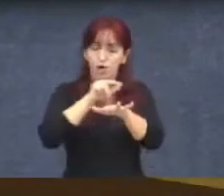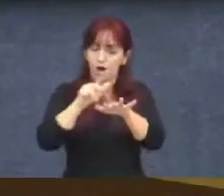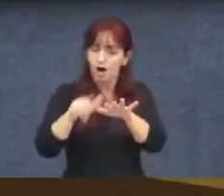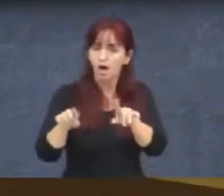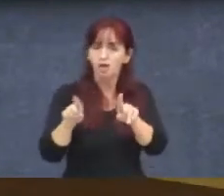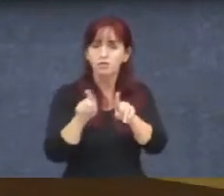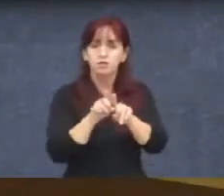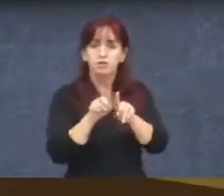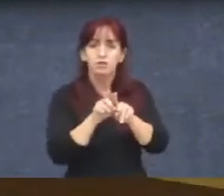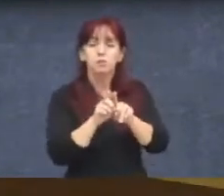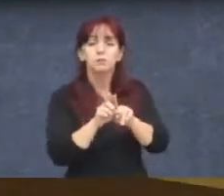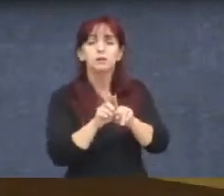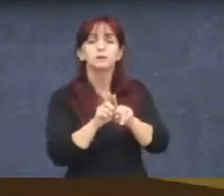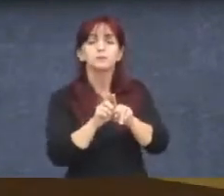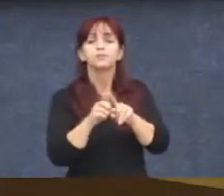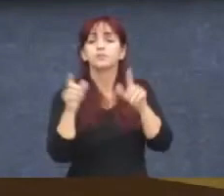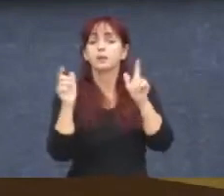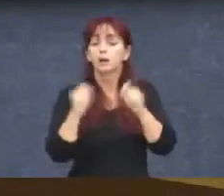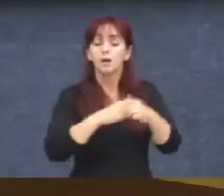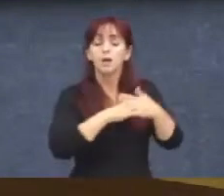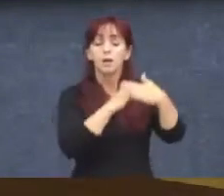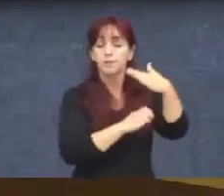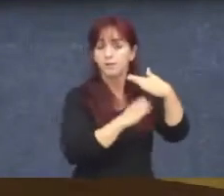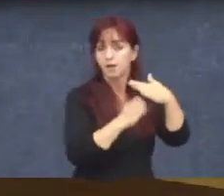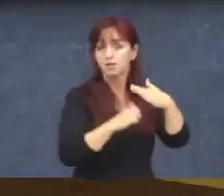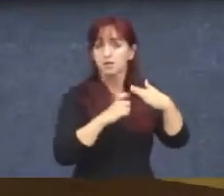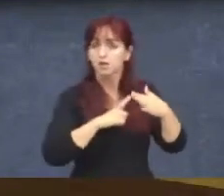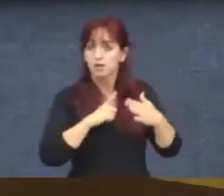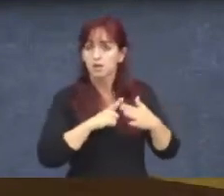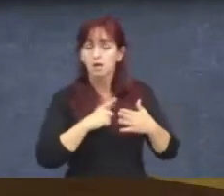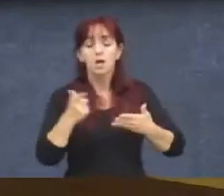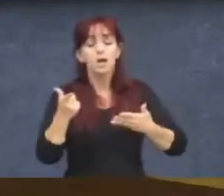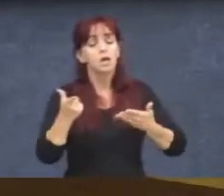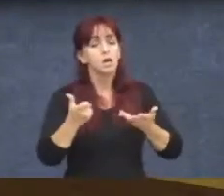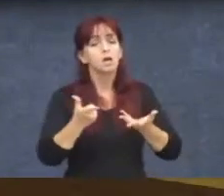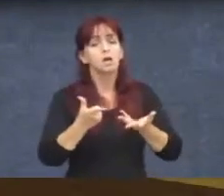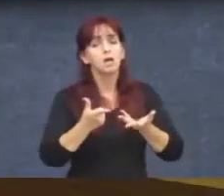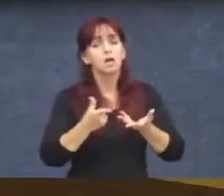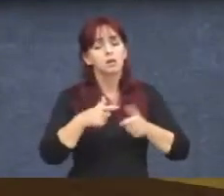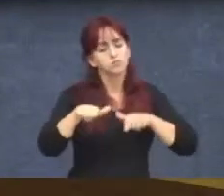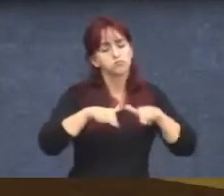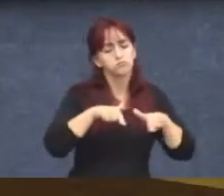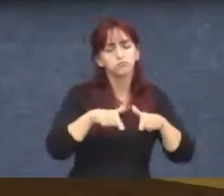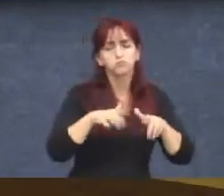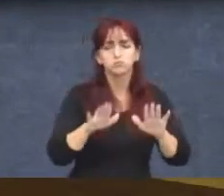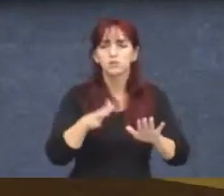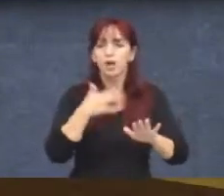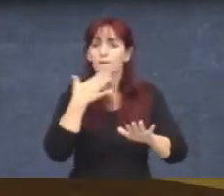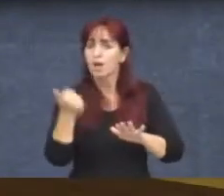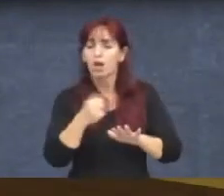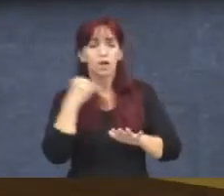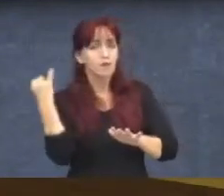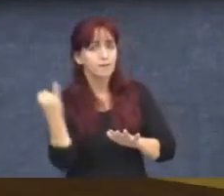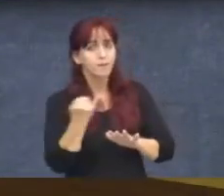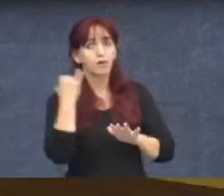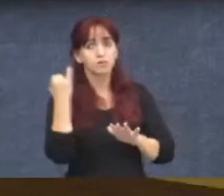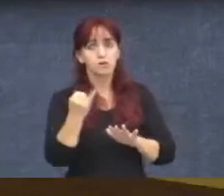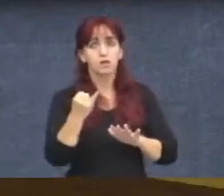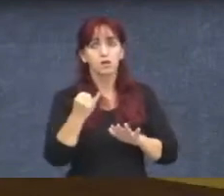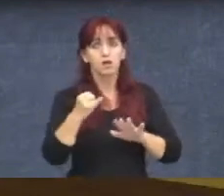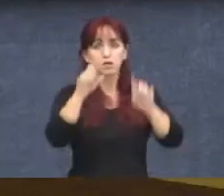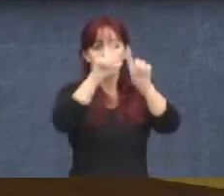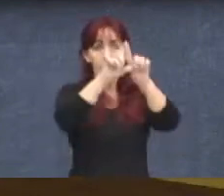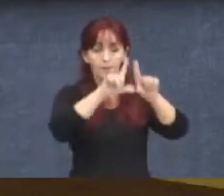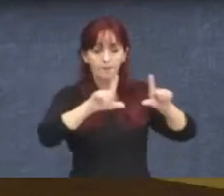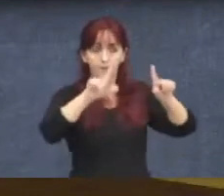concorrência entre empresas que queiram prestar esse serviço, é fundamental para a gente melhorar a plataforma de